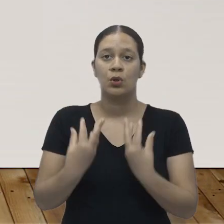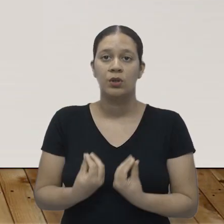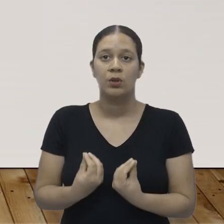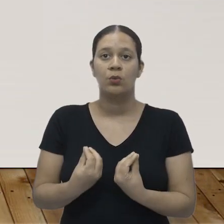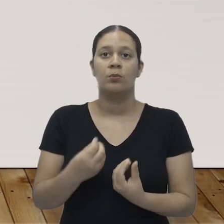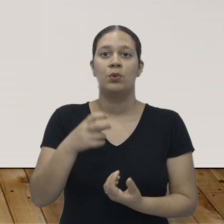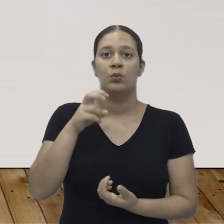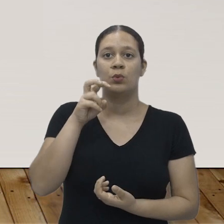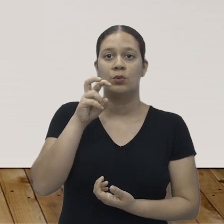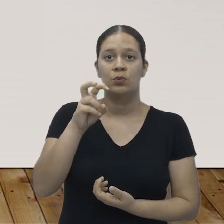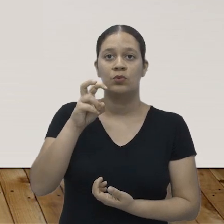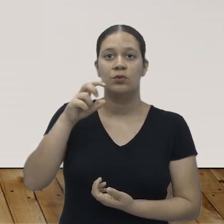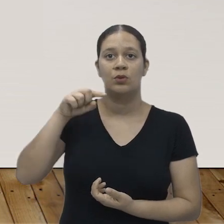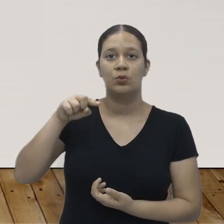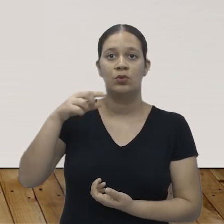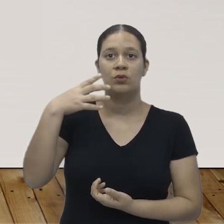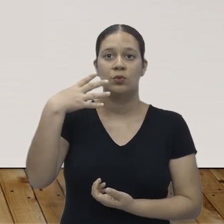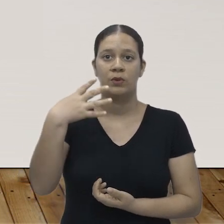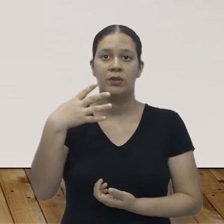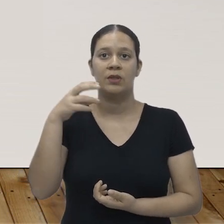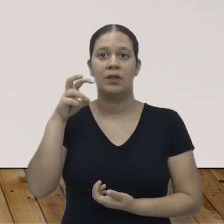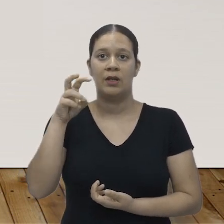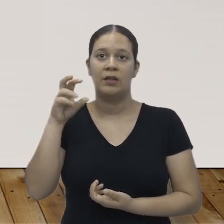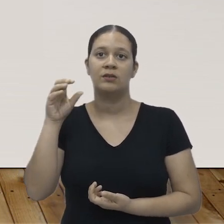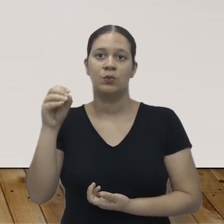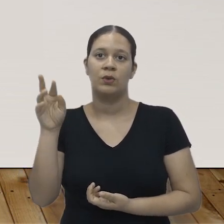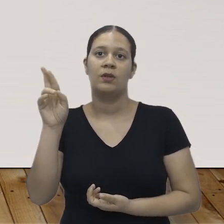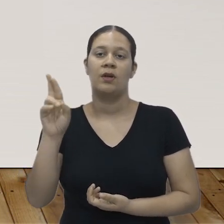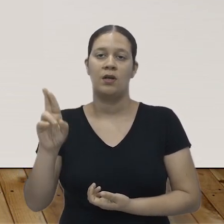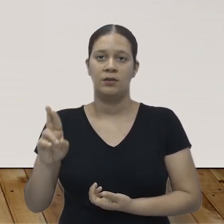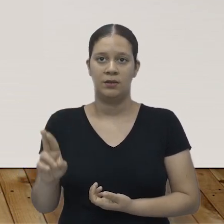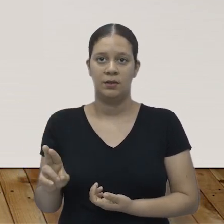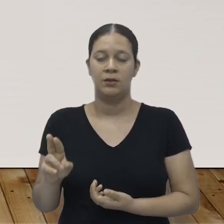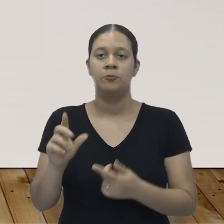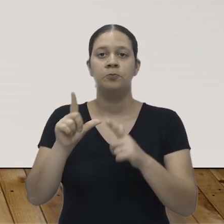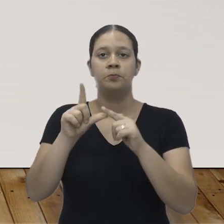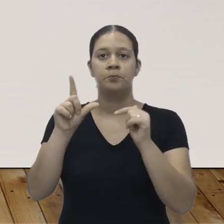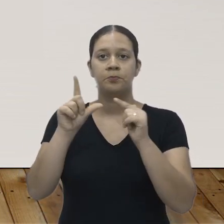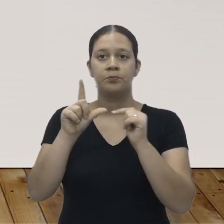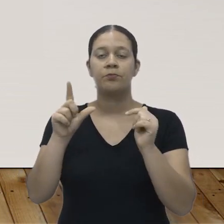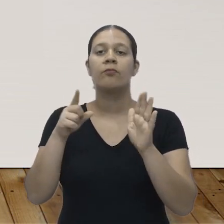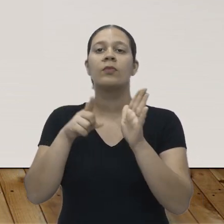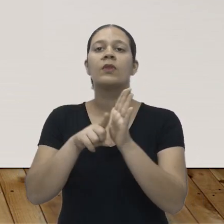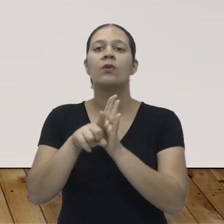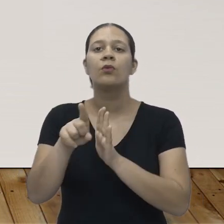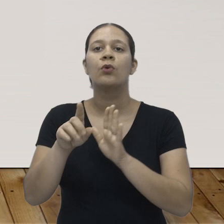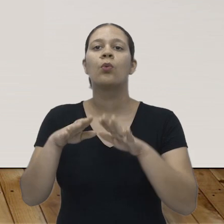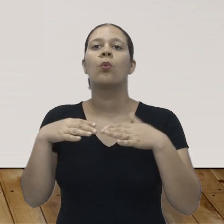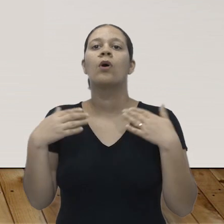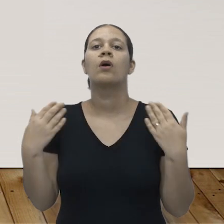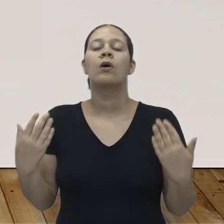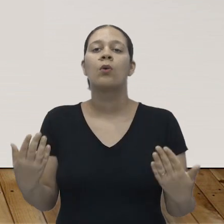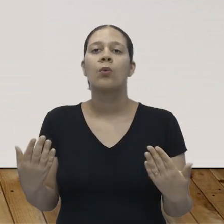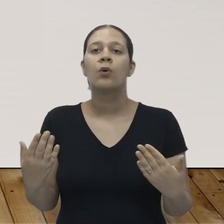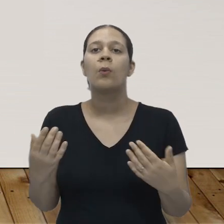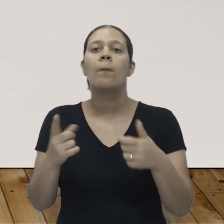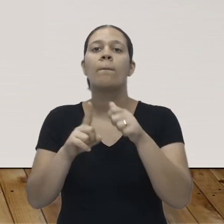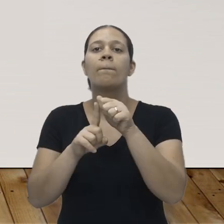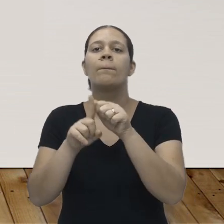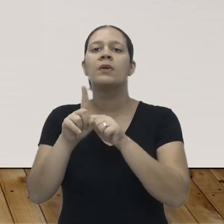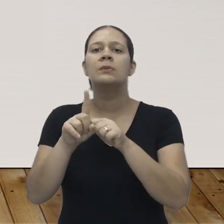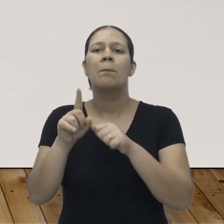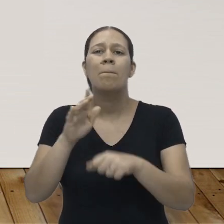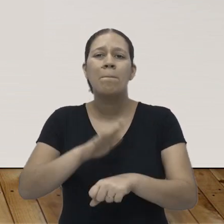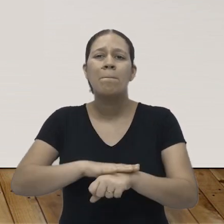de seu Chico foi de R$.450,00. A letra B pergunta, qual o mês que o senhor